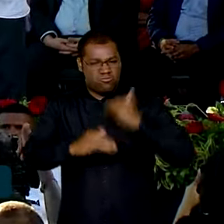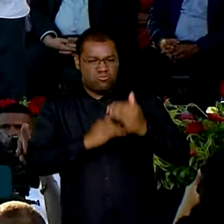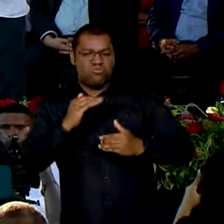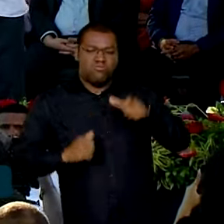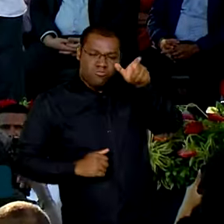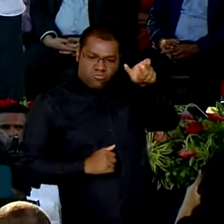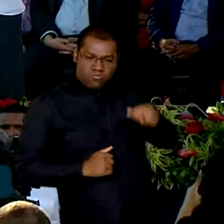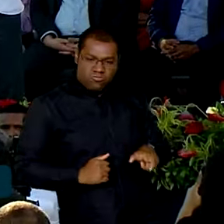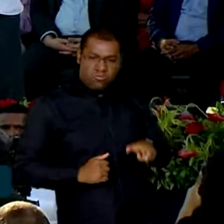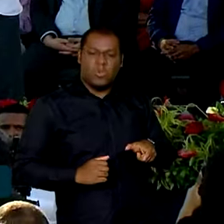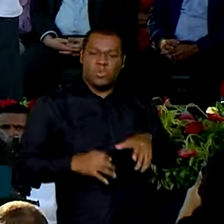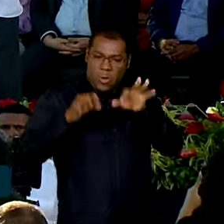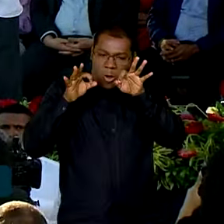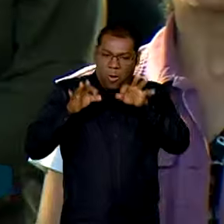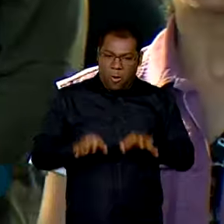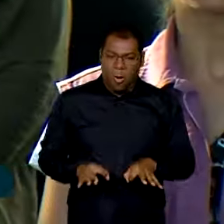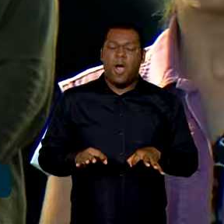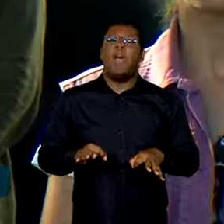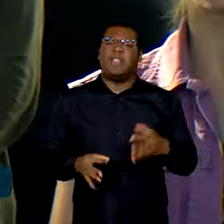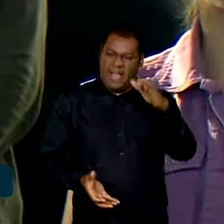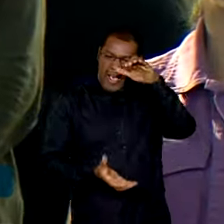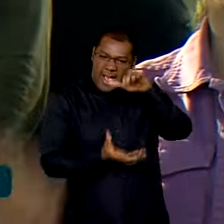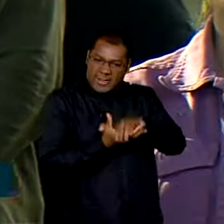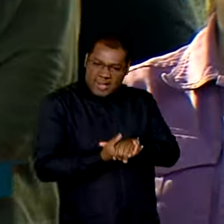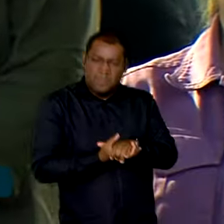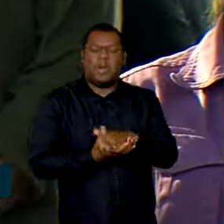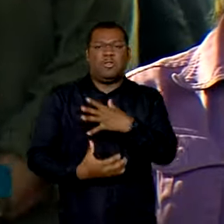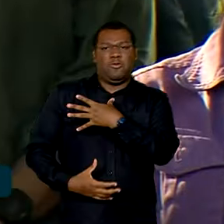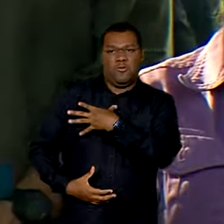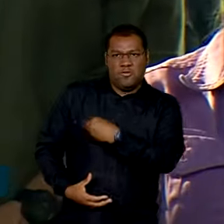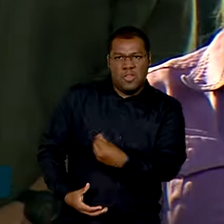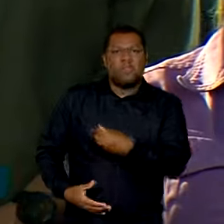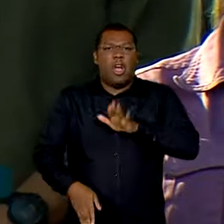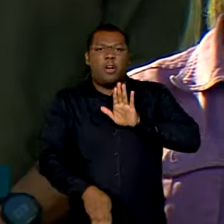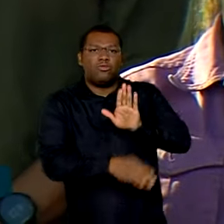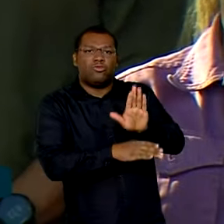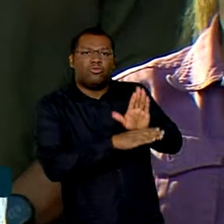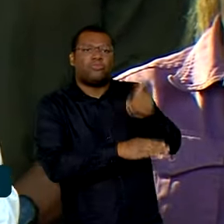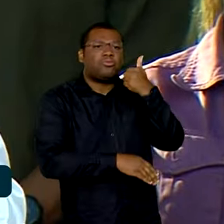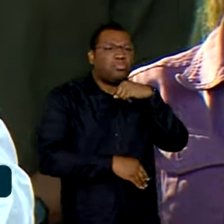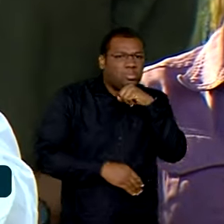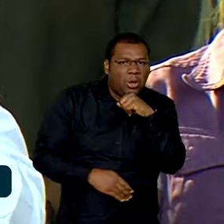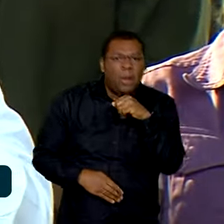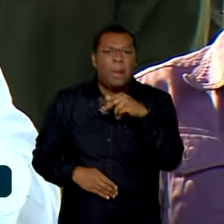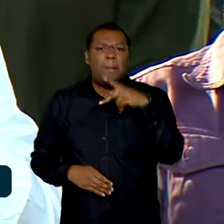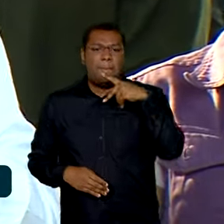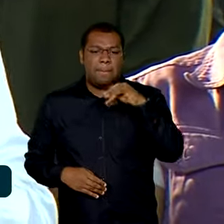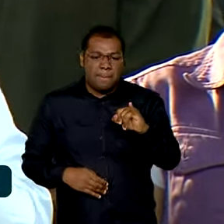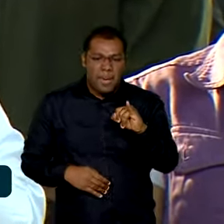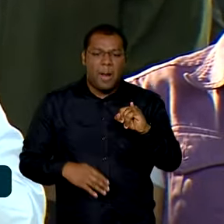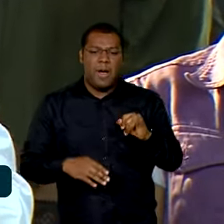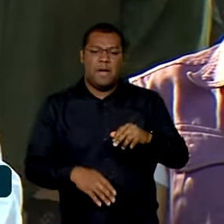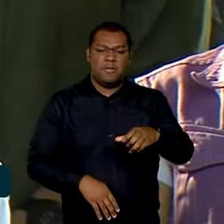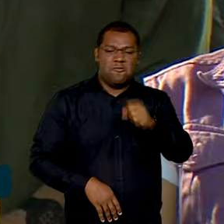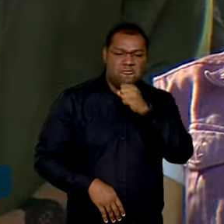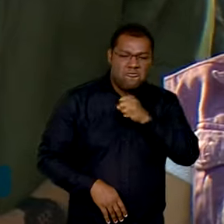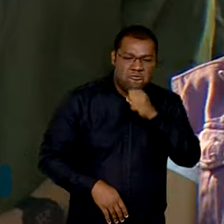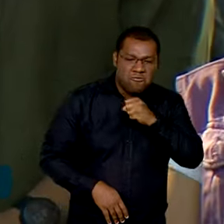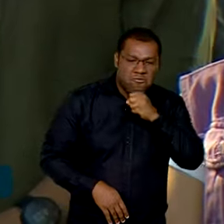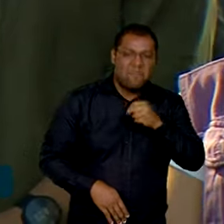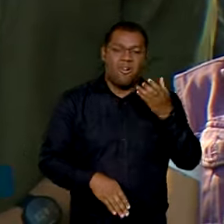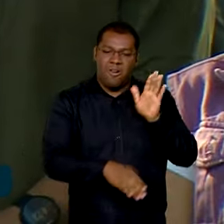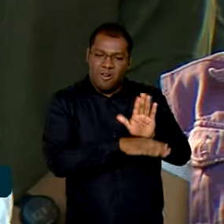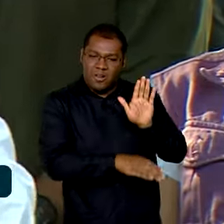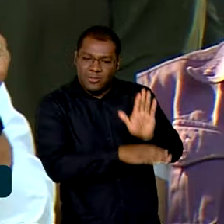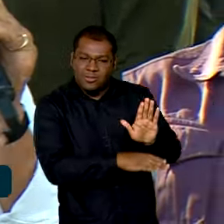cavar, que vai ter filhos, que vai ajudar a mãe, que vai ajudar o pai, que vai ajudar o avô, que vai ajudar